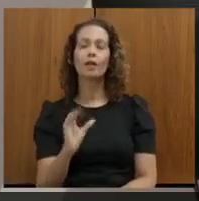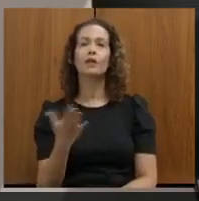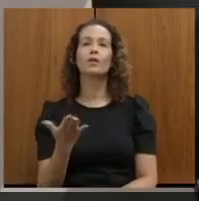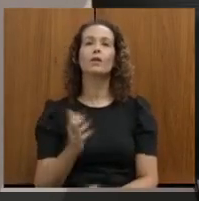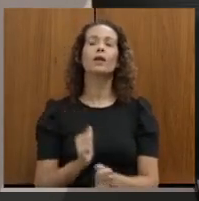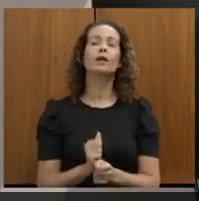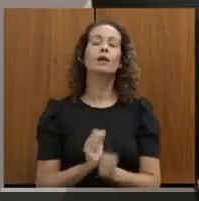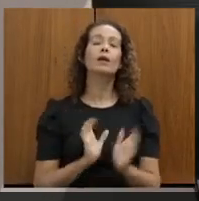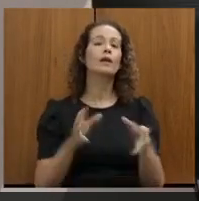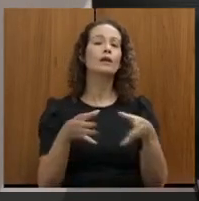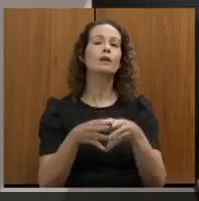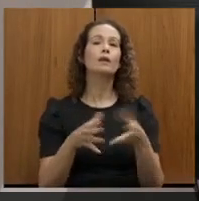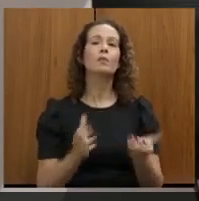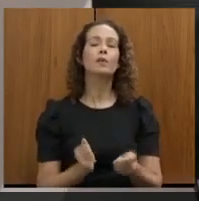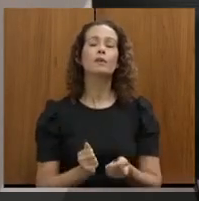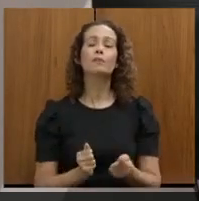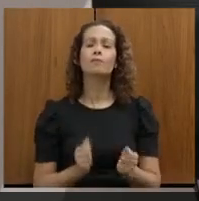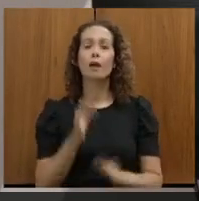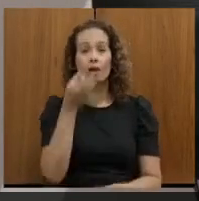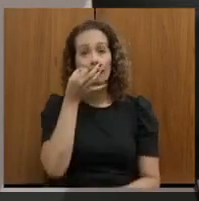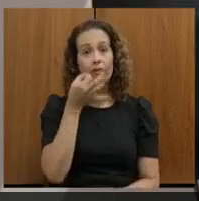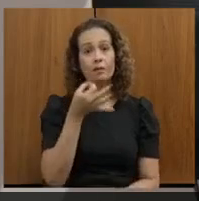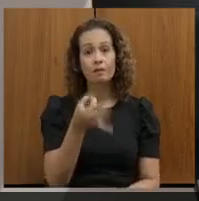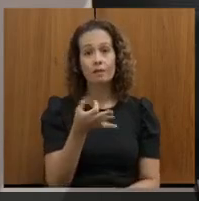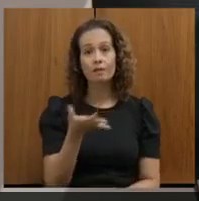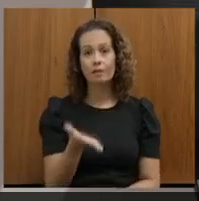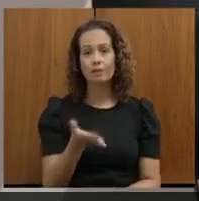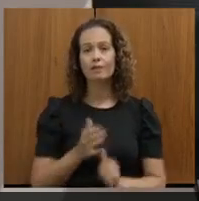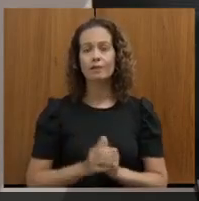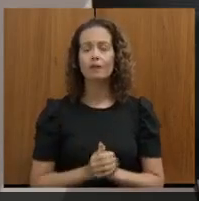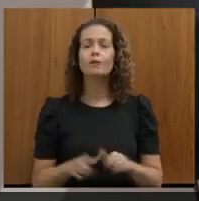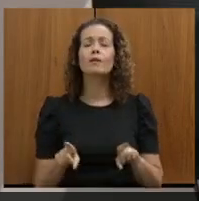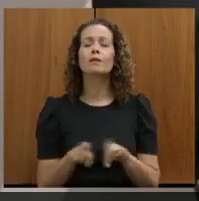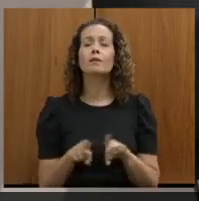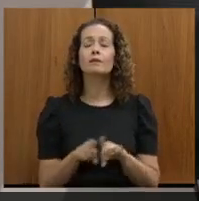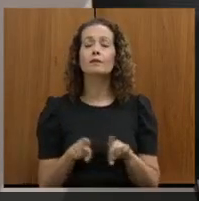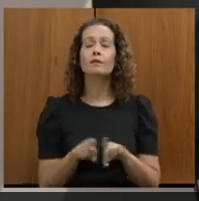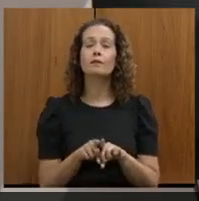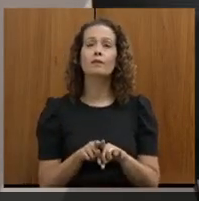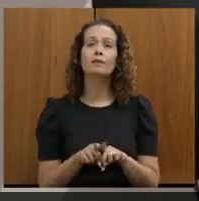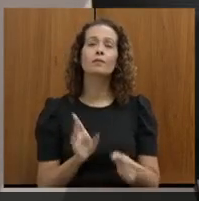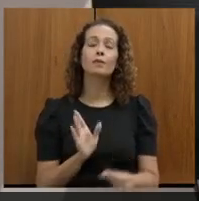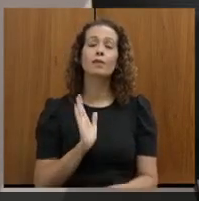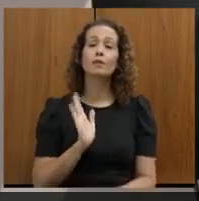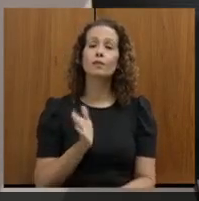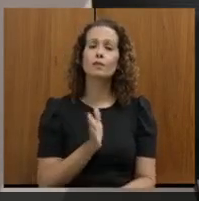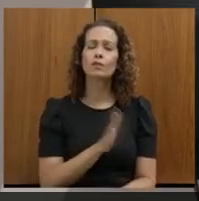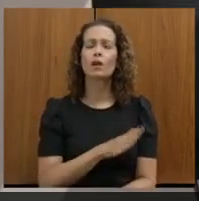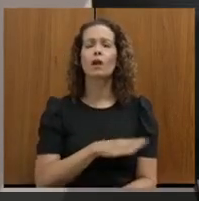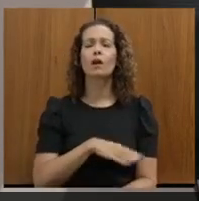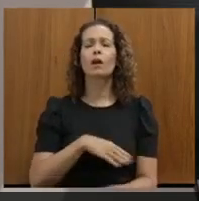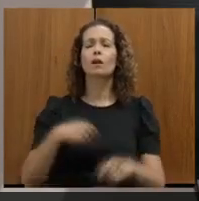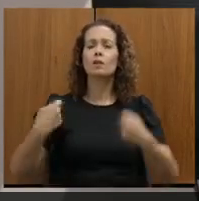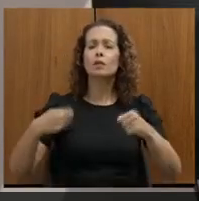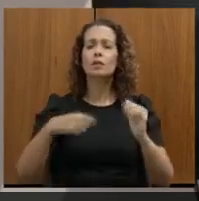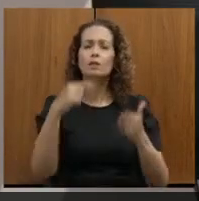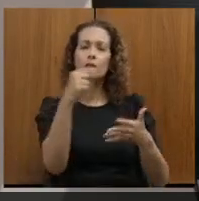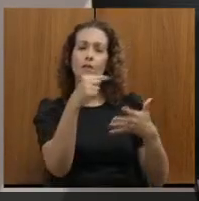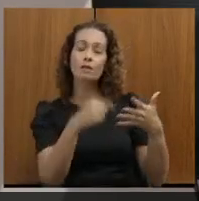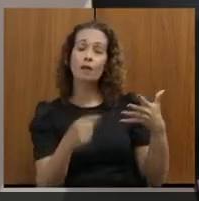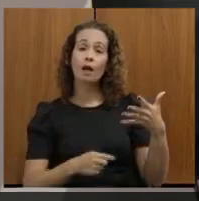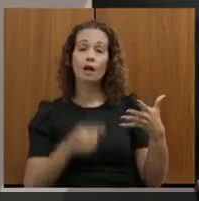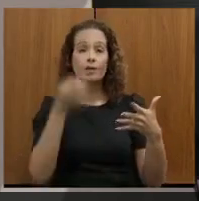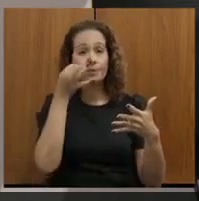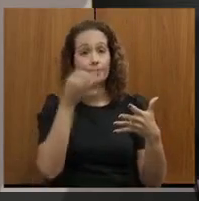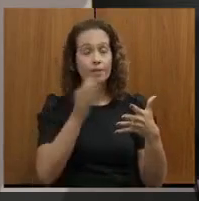que tem dado atenção, enfim, tem dado vazão às necessidades, aos problemas. São